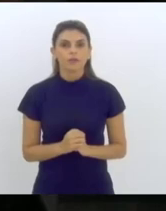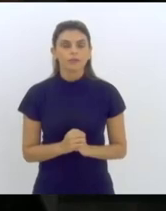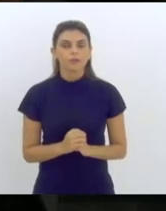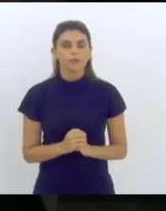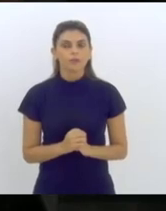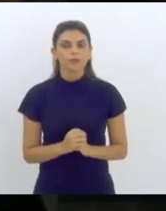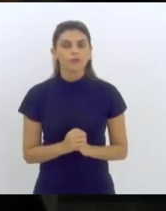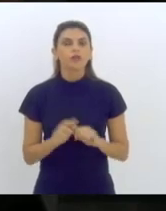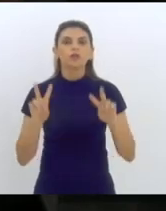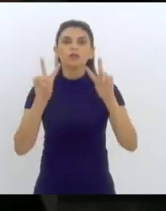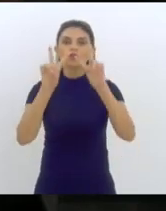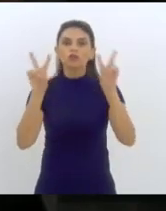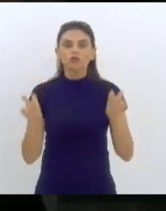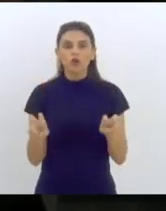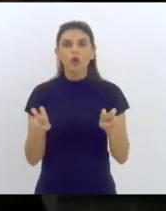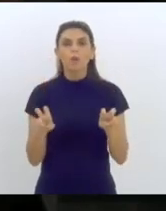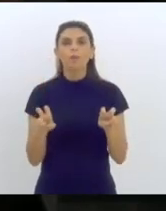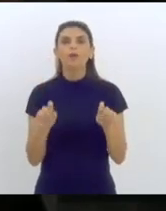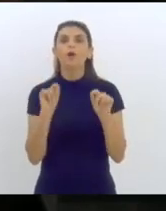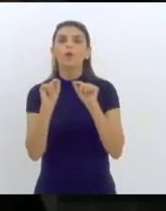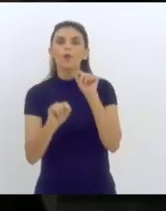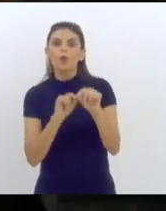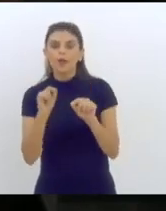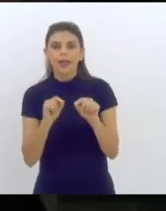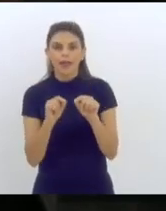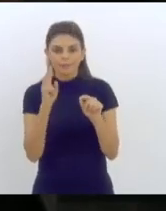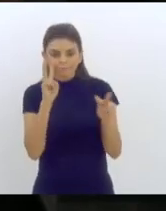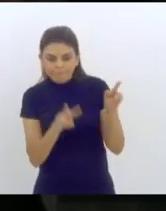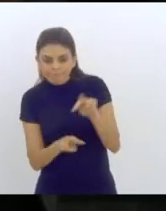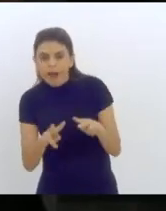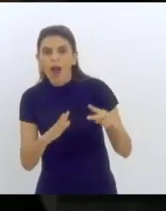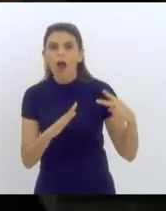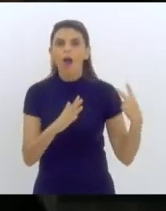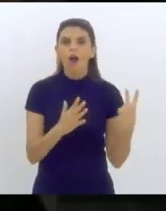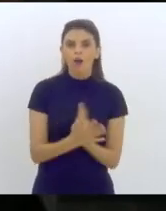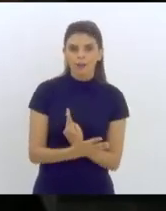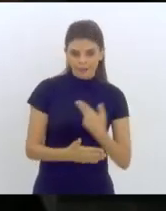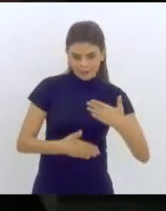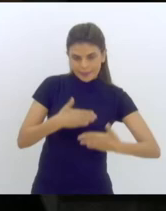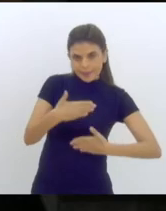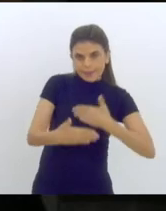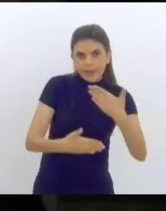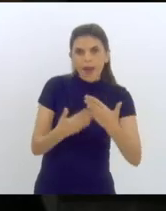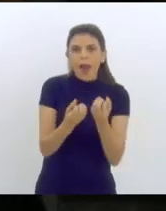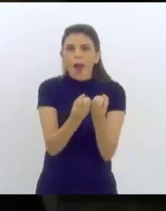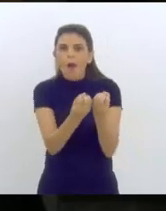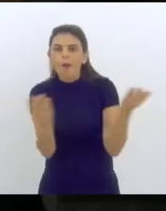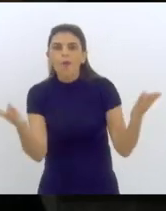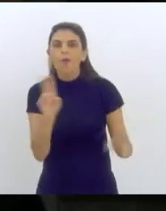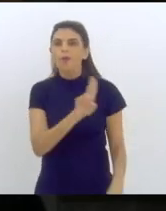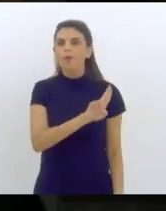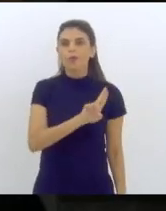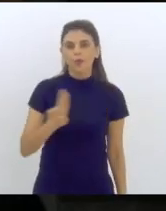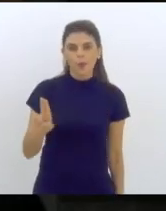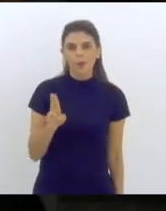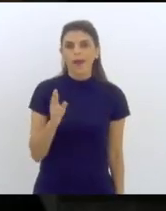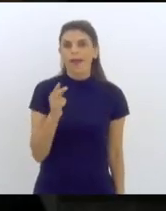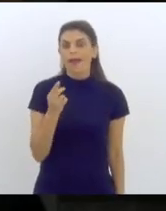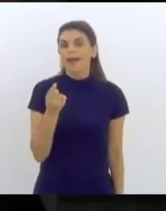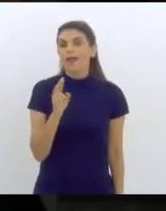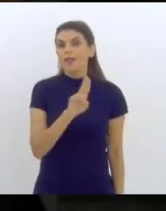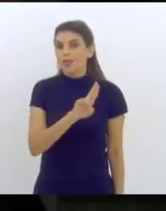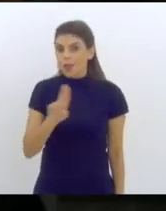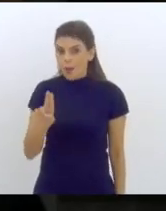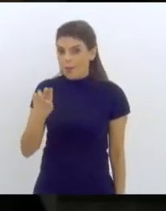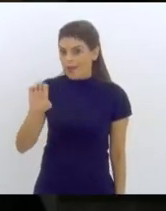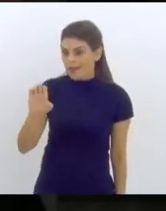da economia do mar anteriormente ou para um chamada também de economia azul.